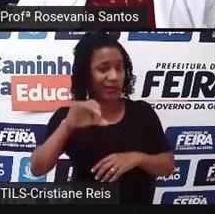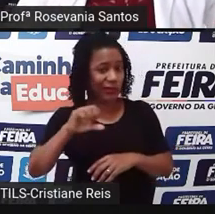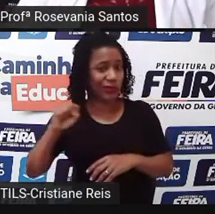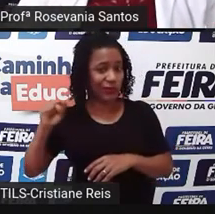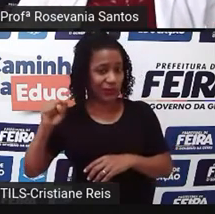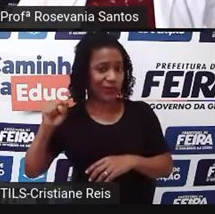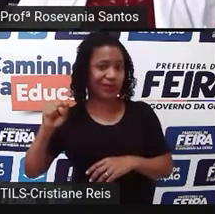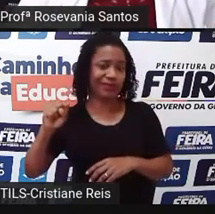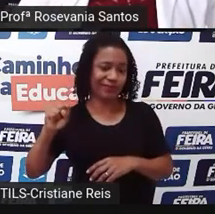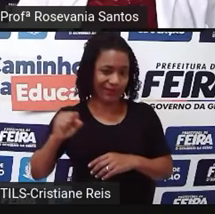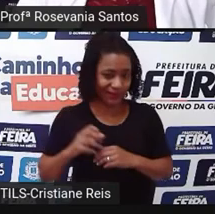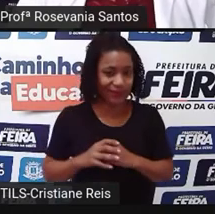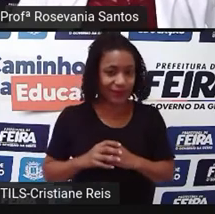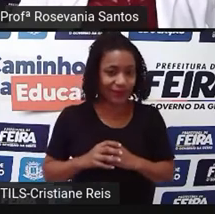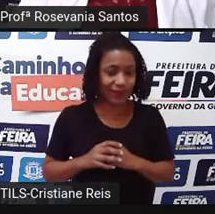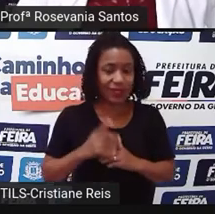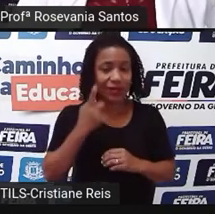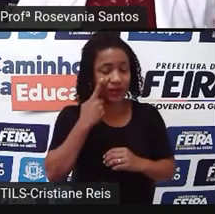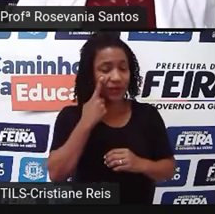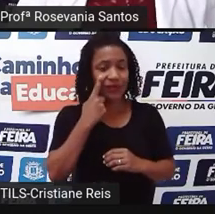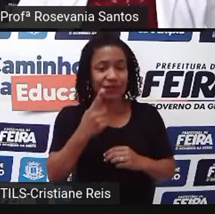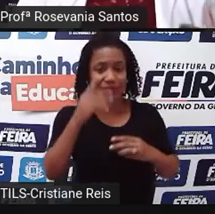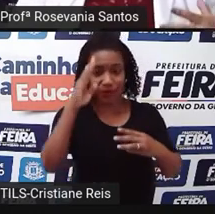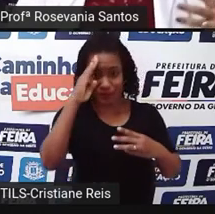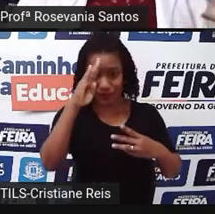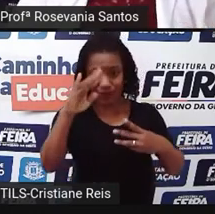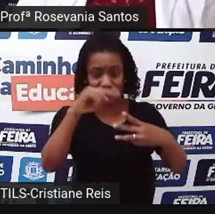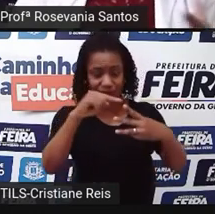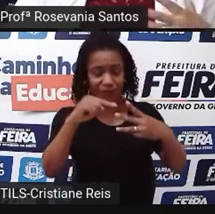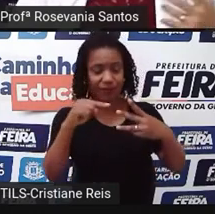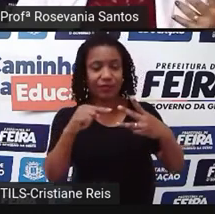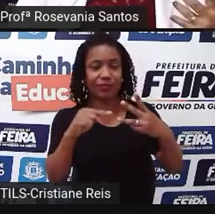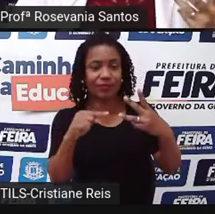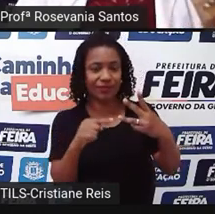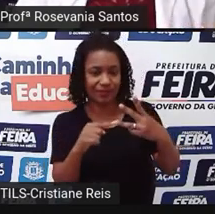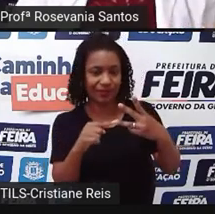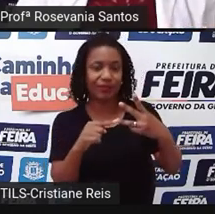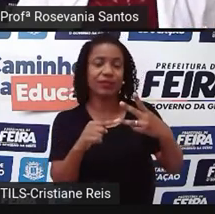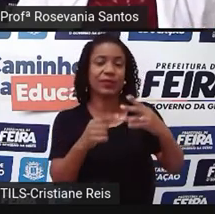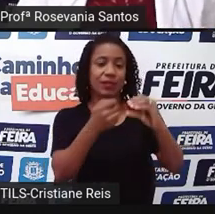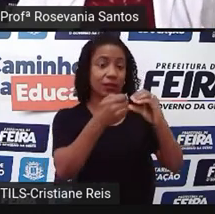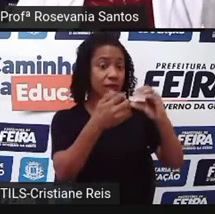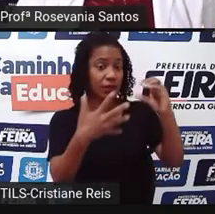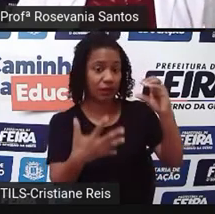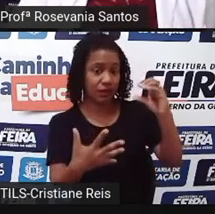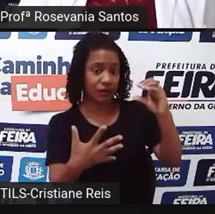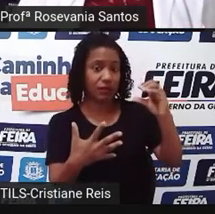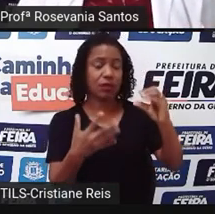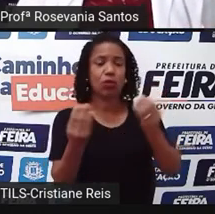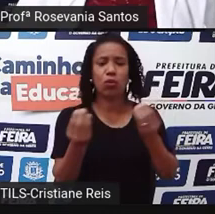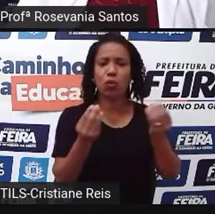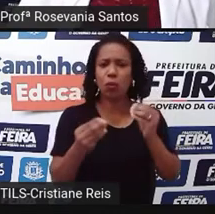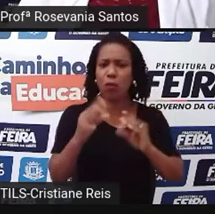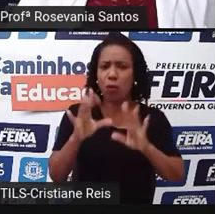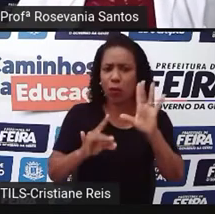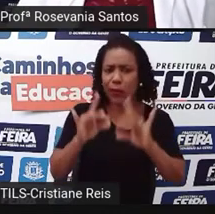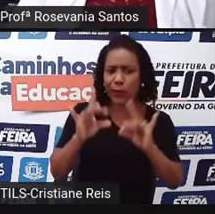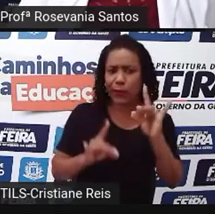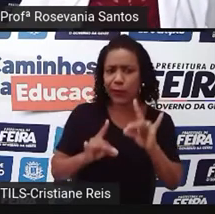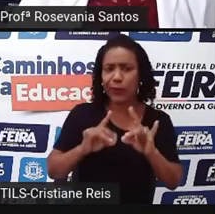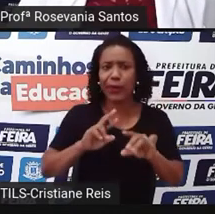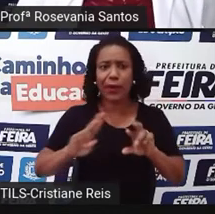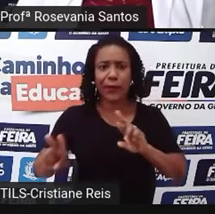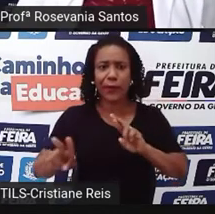esses são, né, assim, os principais fatores para você ter alteração, né, nesses